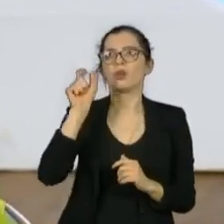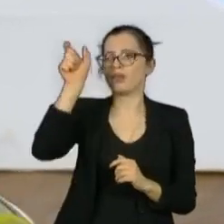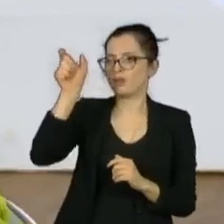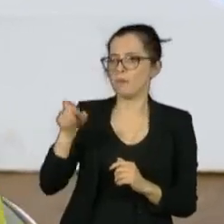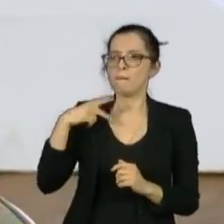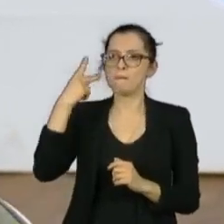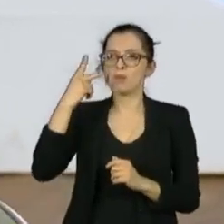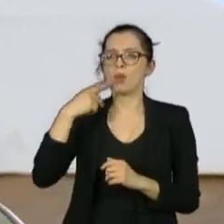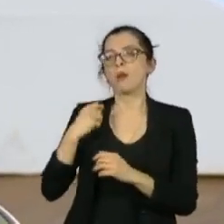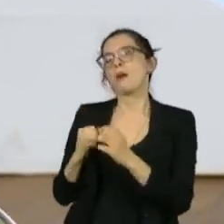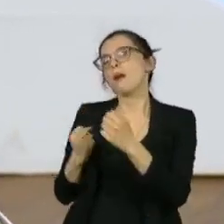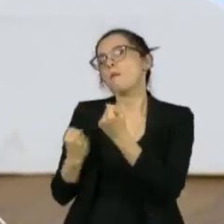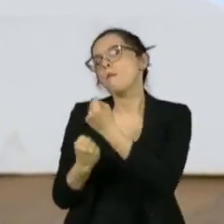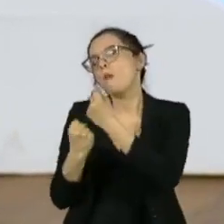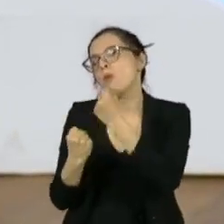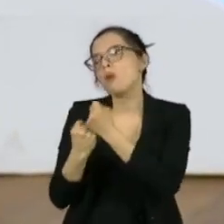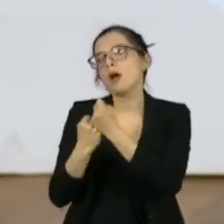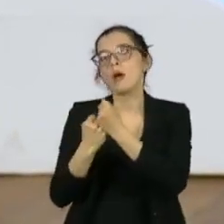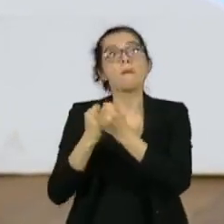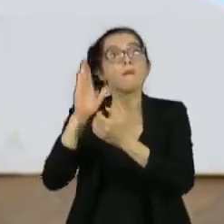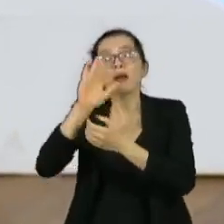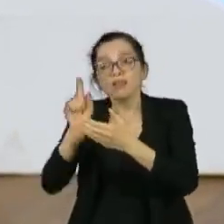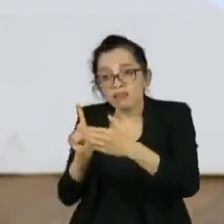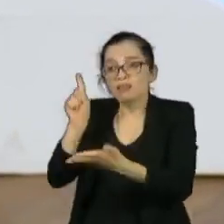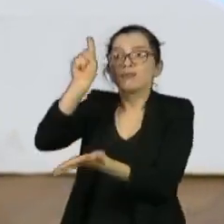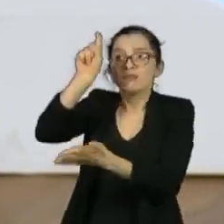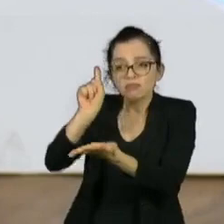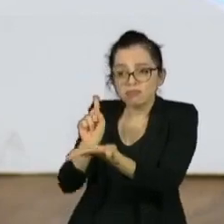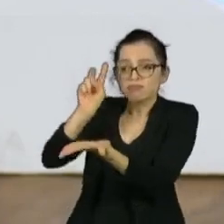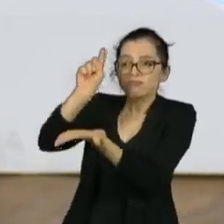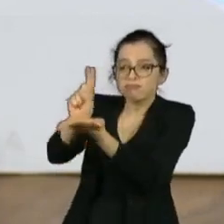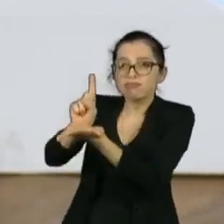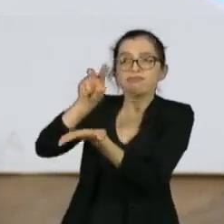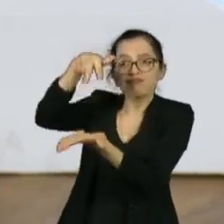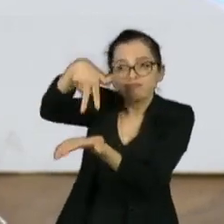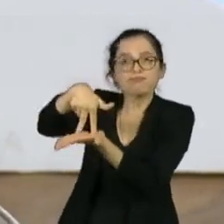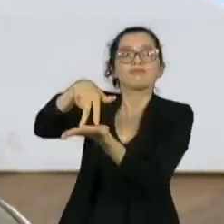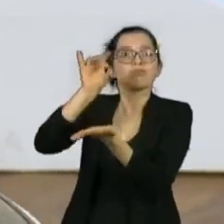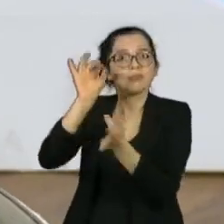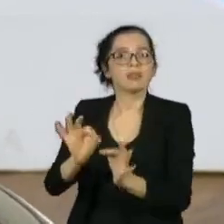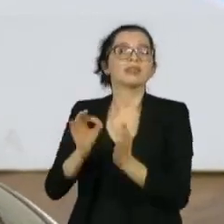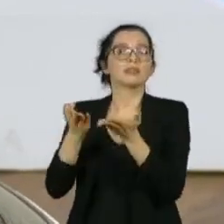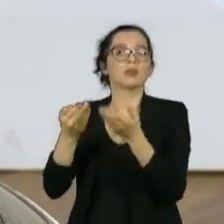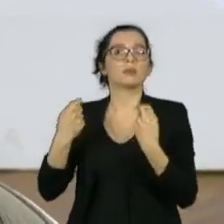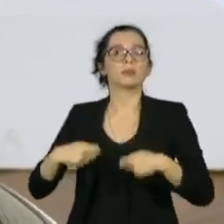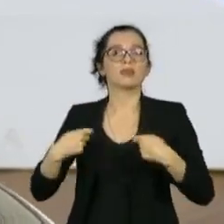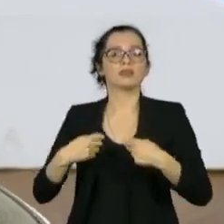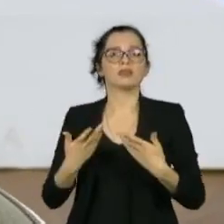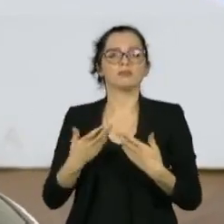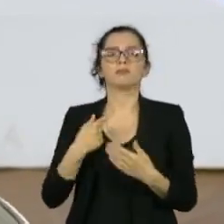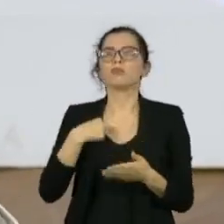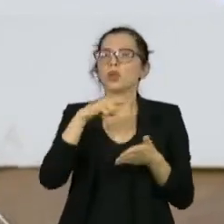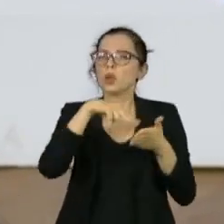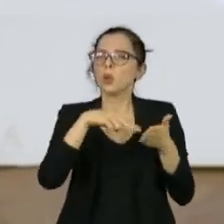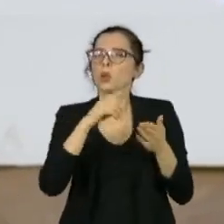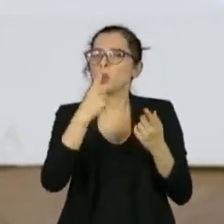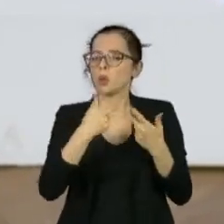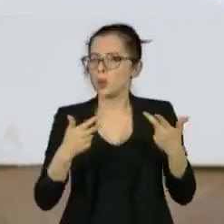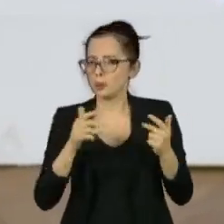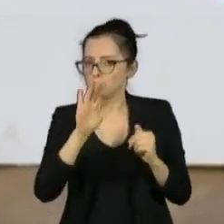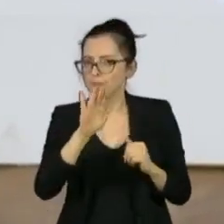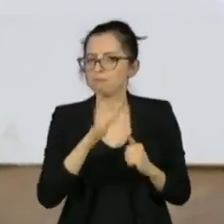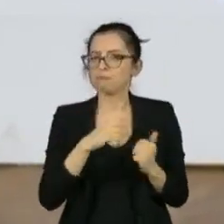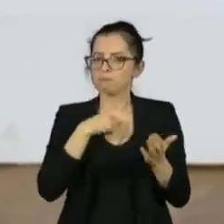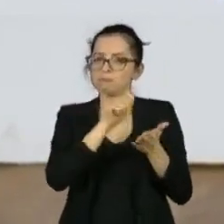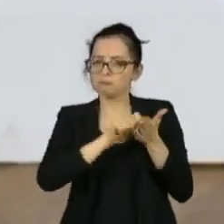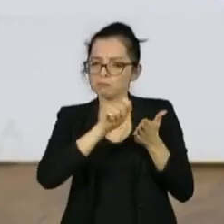Eu tenho lido muito para minha dissertação de mestrado e tem uma coisa, não é porque ela é minha irmã de vida, mas que a Bianca Santana